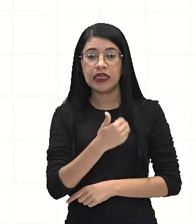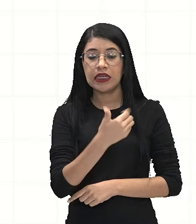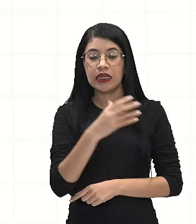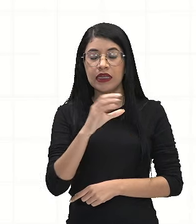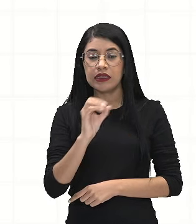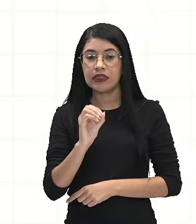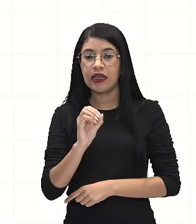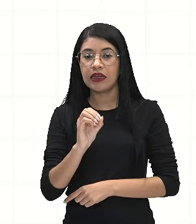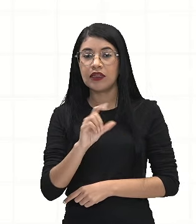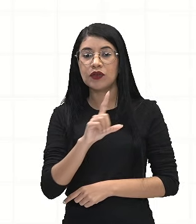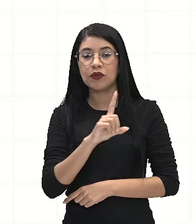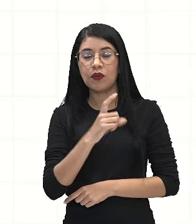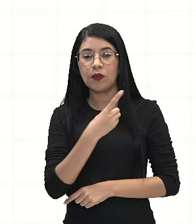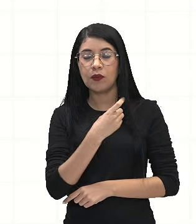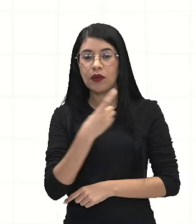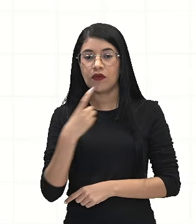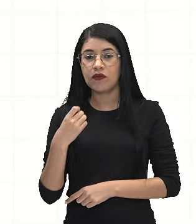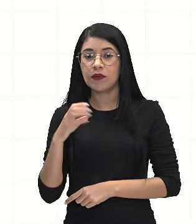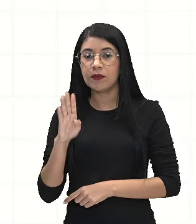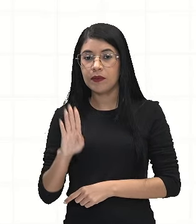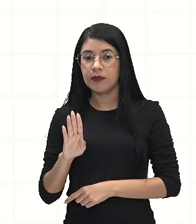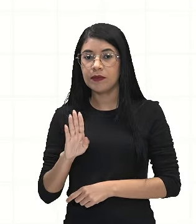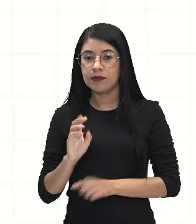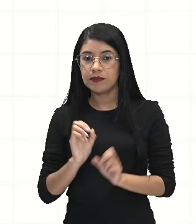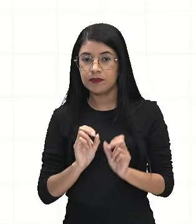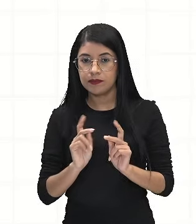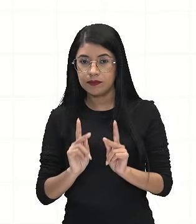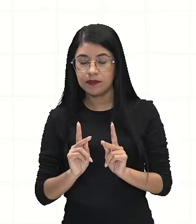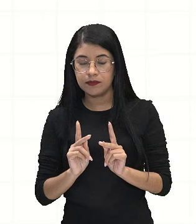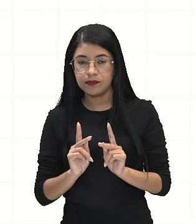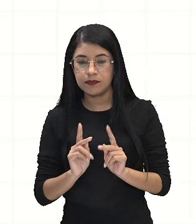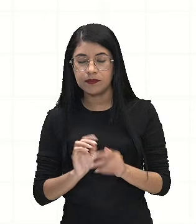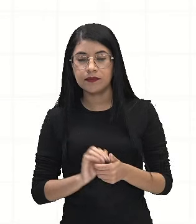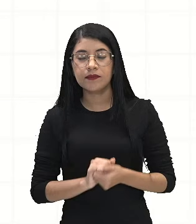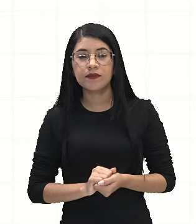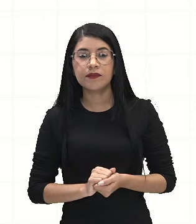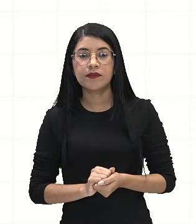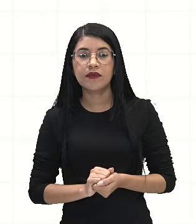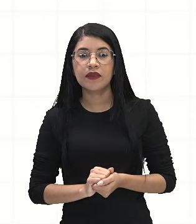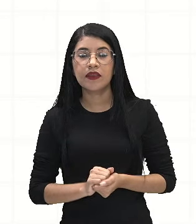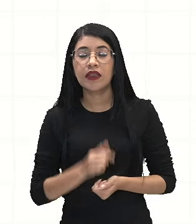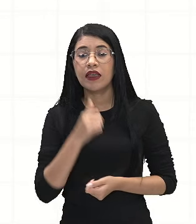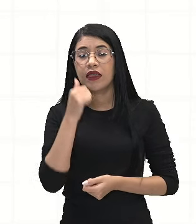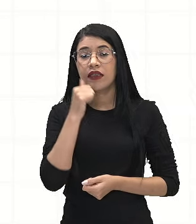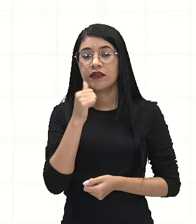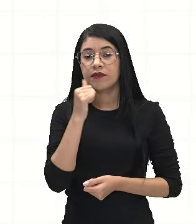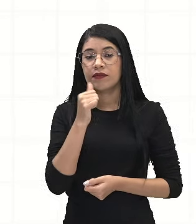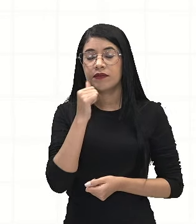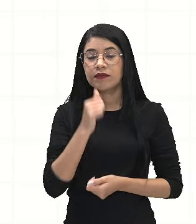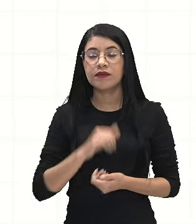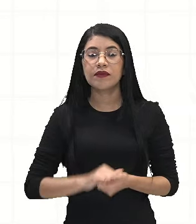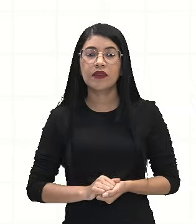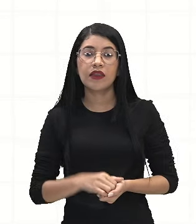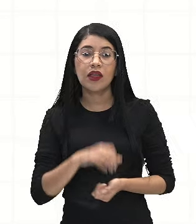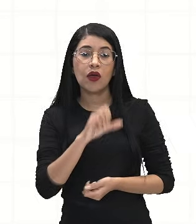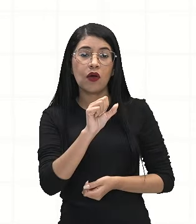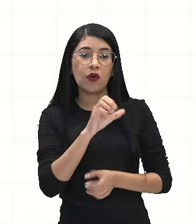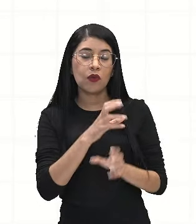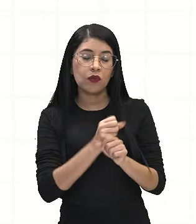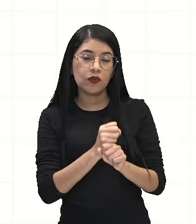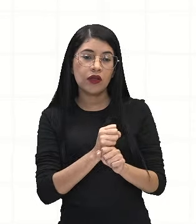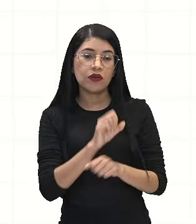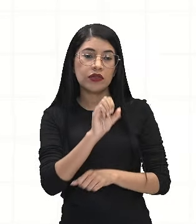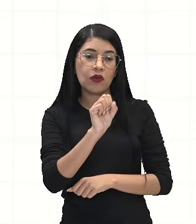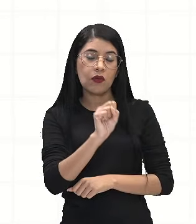Talvez seja mais fácil para você visualizar assim. E referente às mulheres, são 80 mulheres